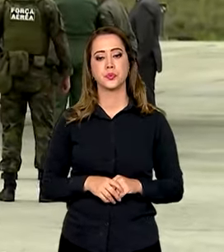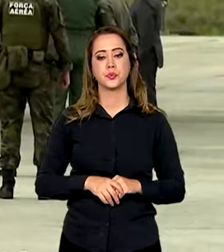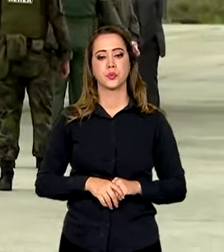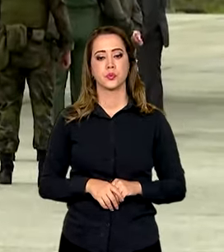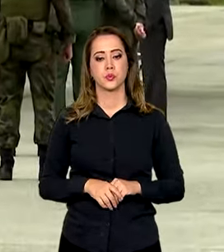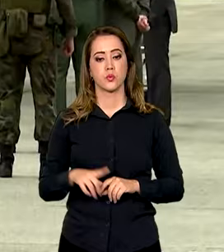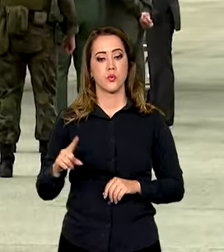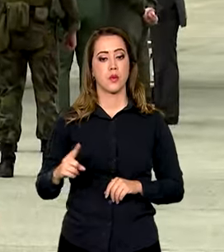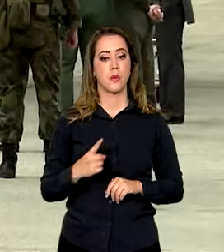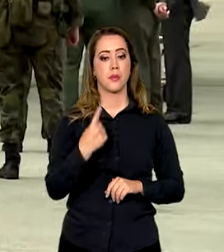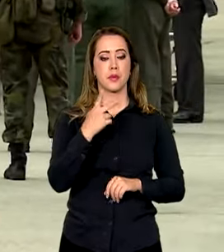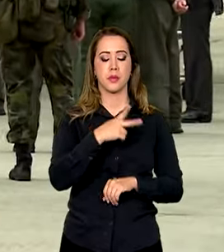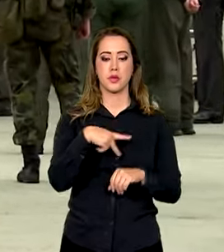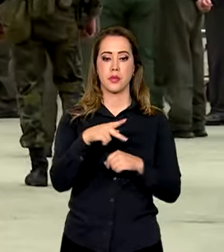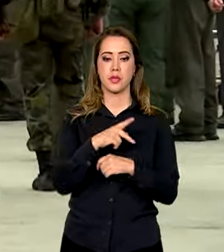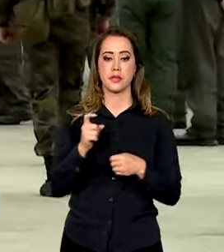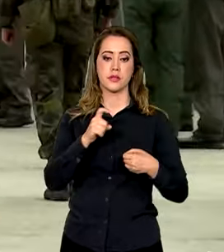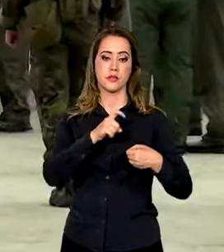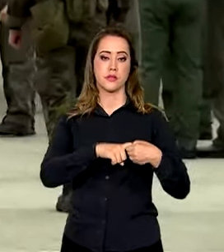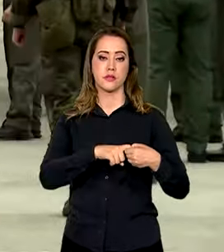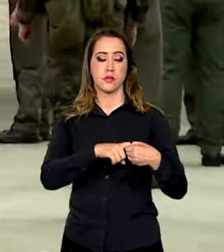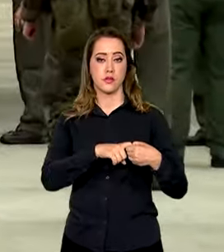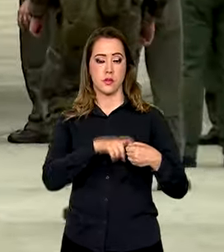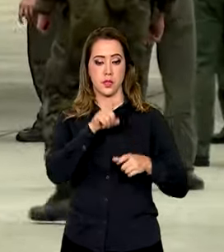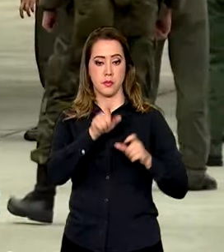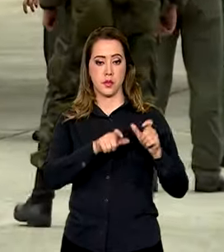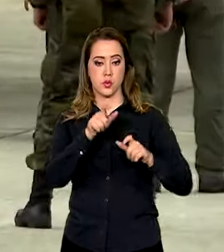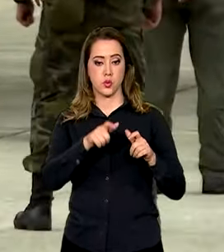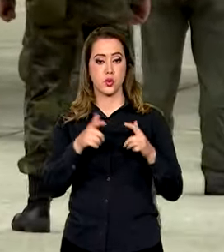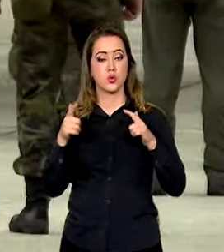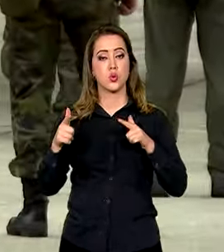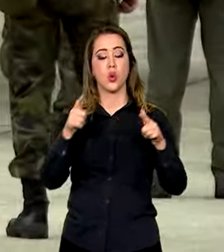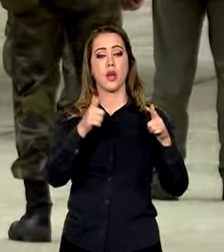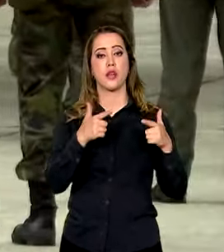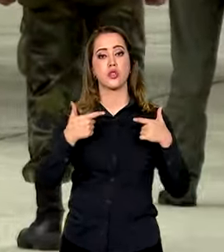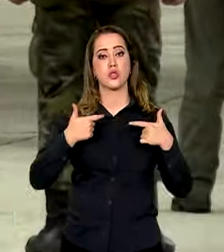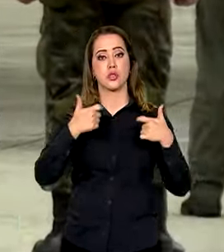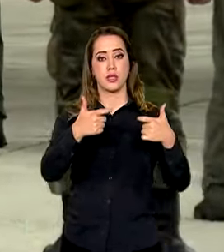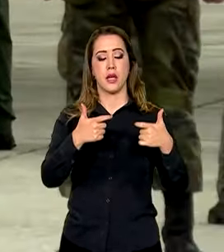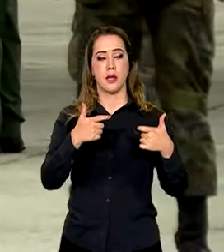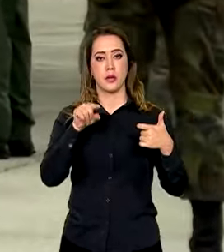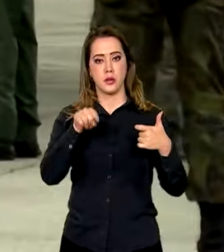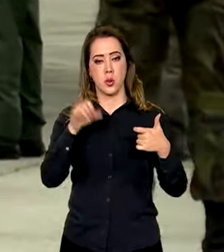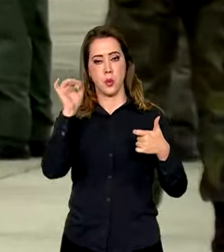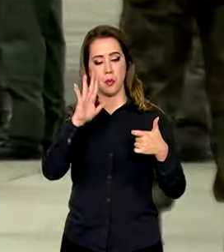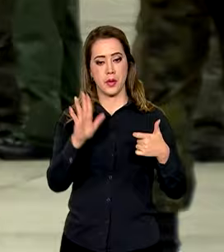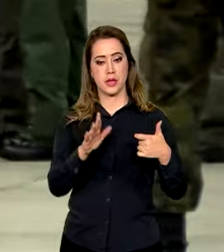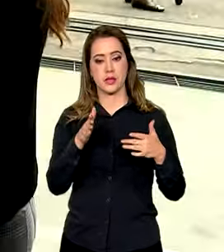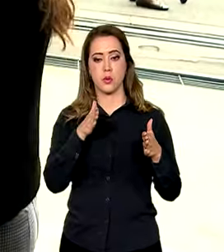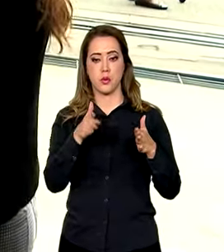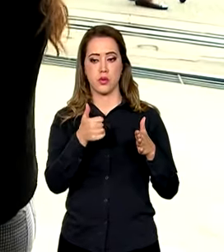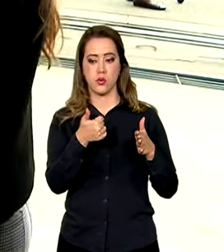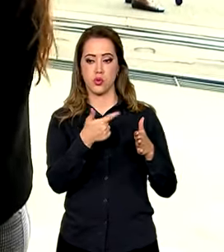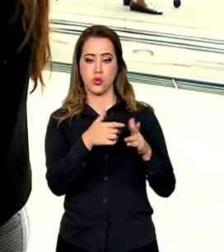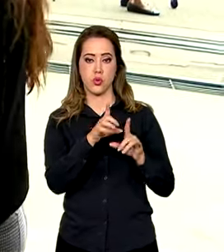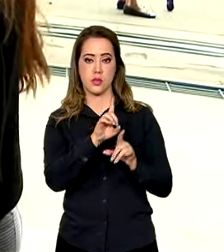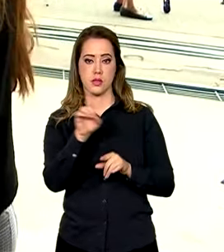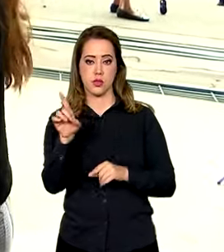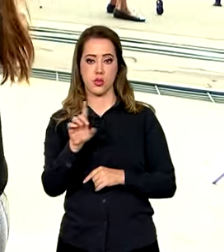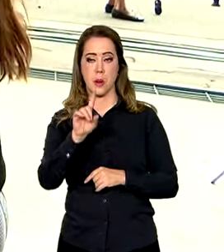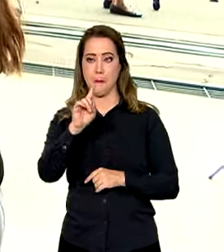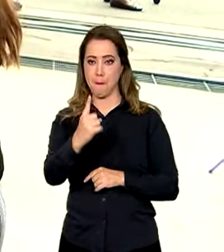Primeiro país a repatriar civis na zona de conflito no Oriente Médio, o Brasil resgatou em 12 dias 1